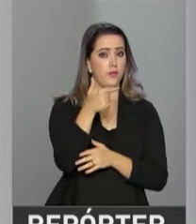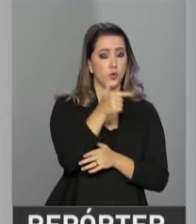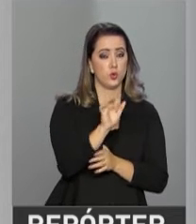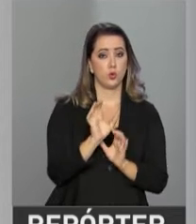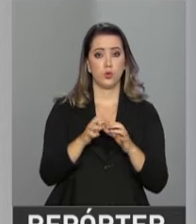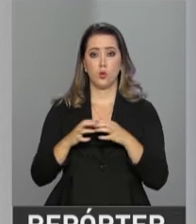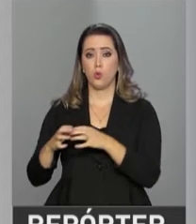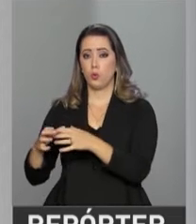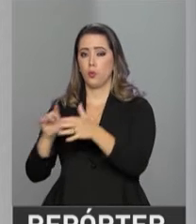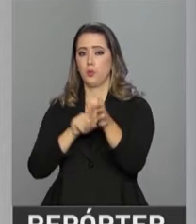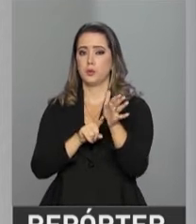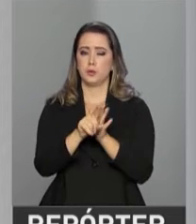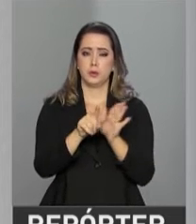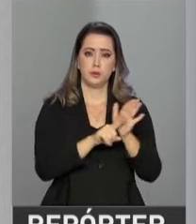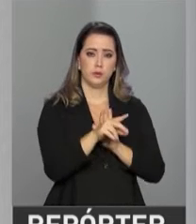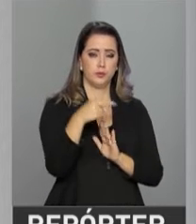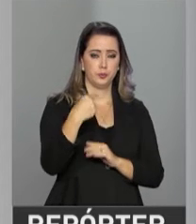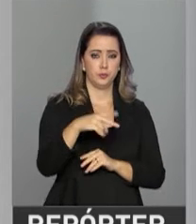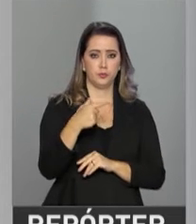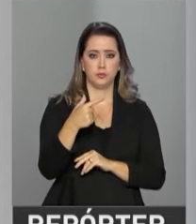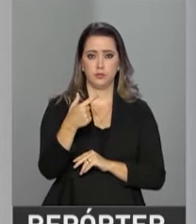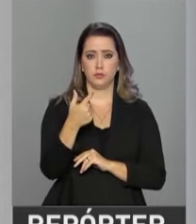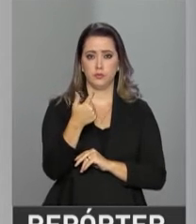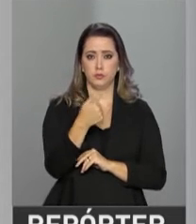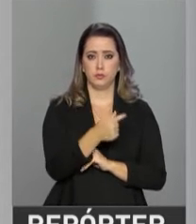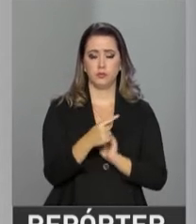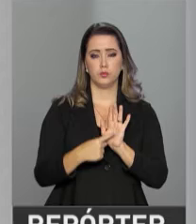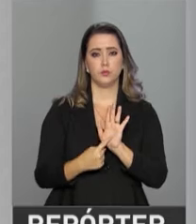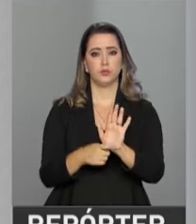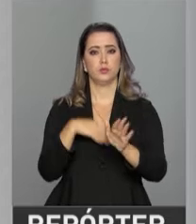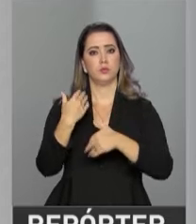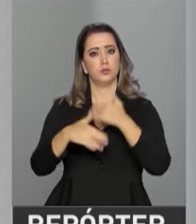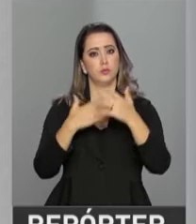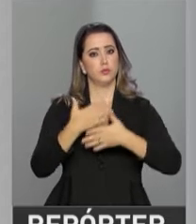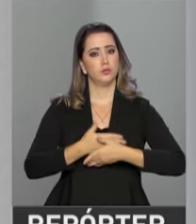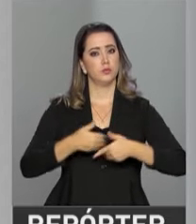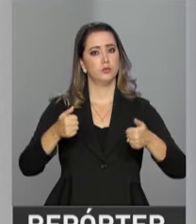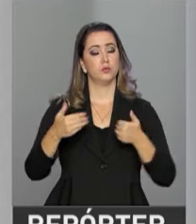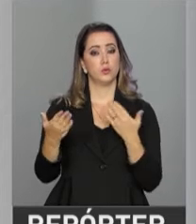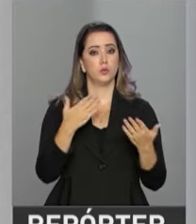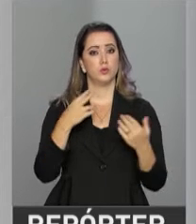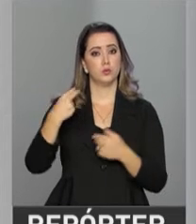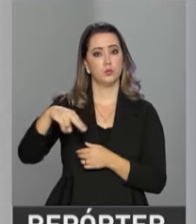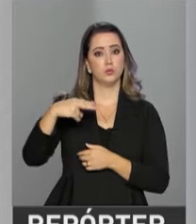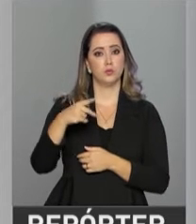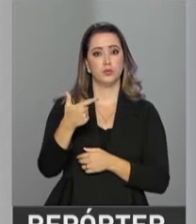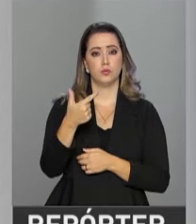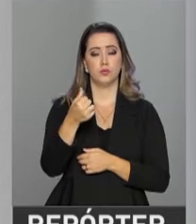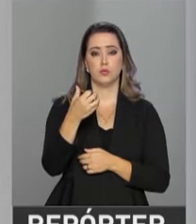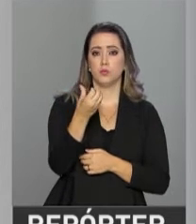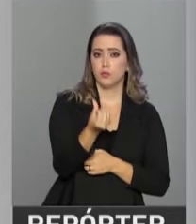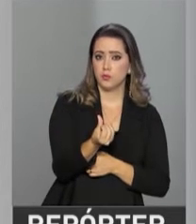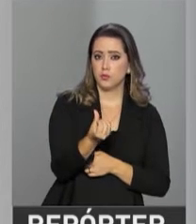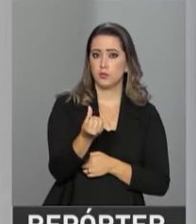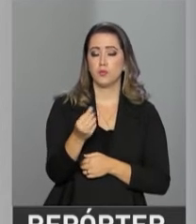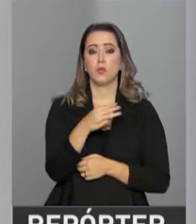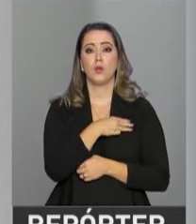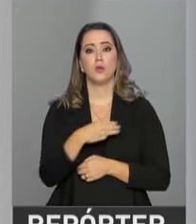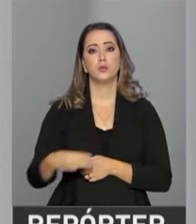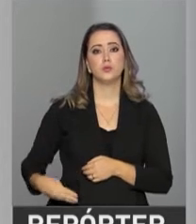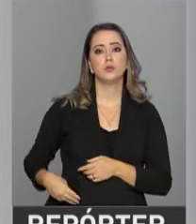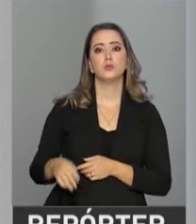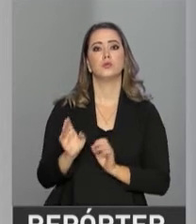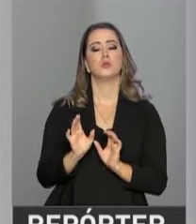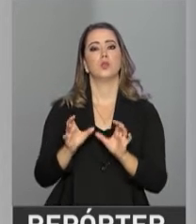pesquisados em novembro de 2017, registraram desempenhos melhores que em novembro de 2016. Para o